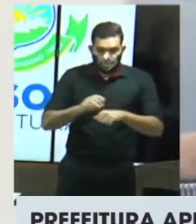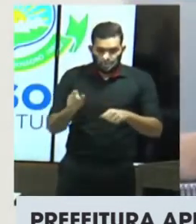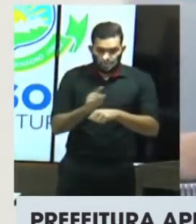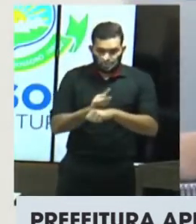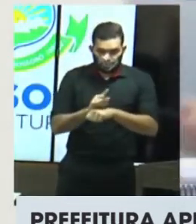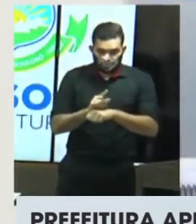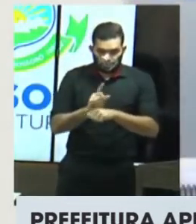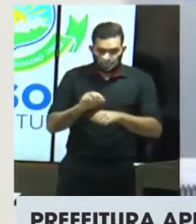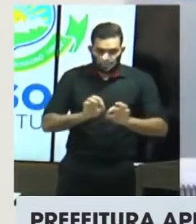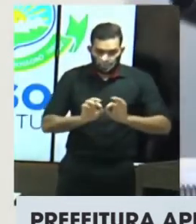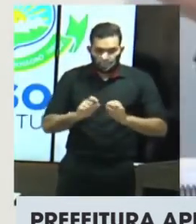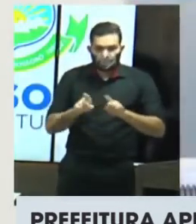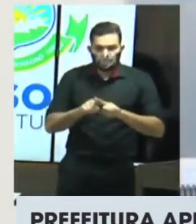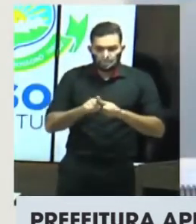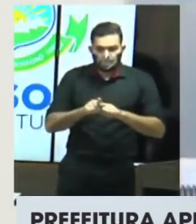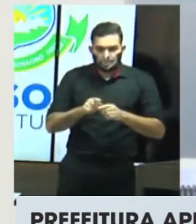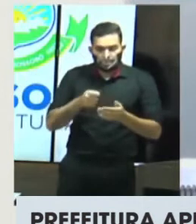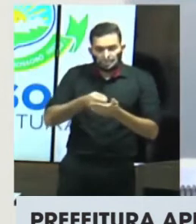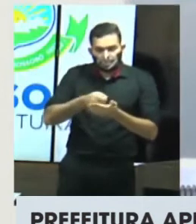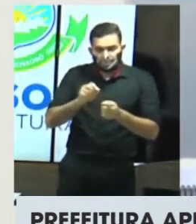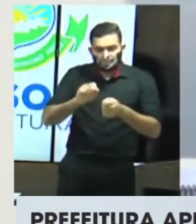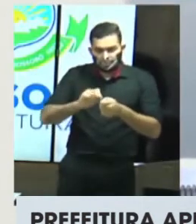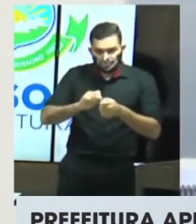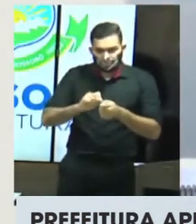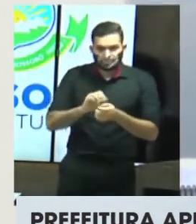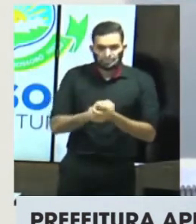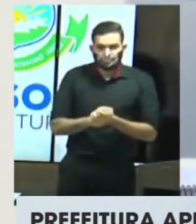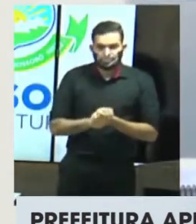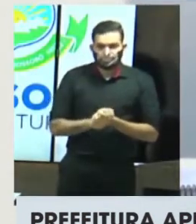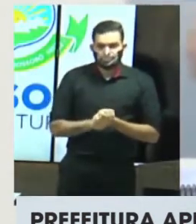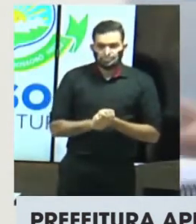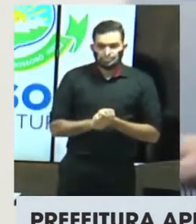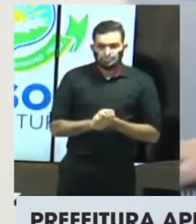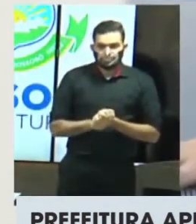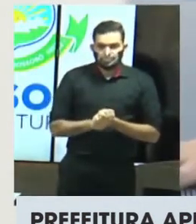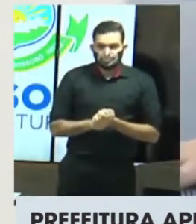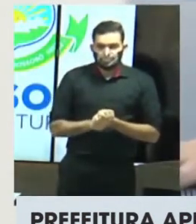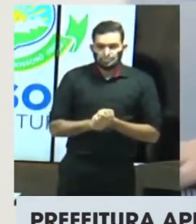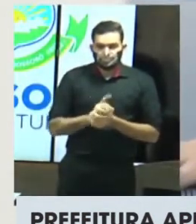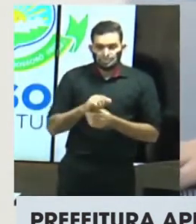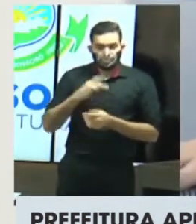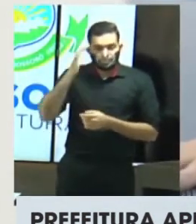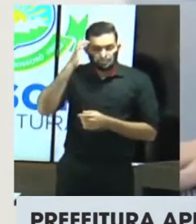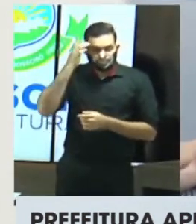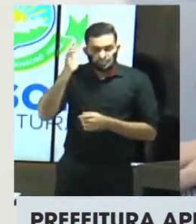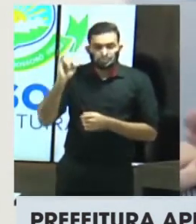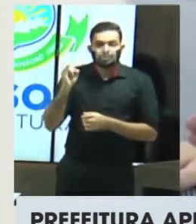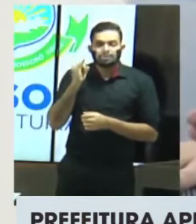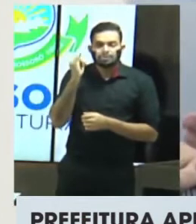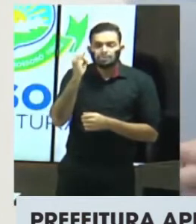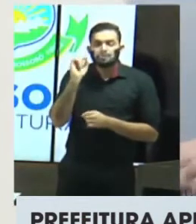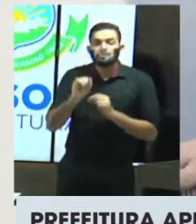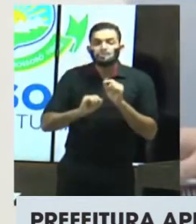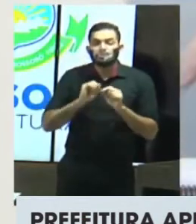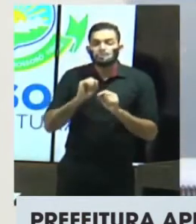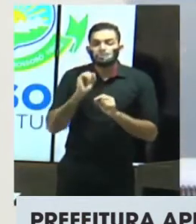É importante a gente destacar que a Lei Orçamentária de 2022 faz parte de um conjunto de leis. A gente finaliza